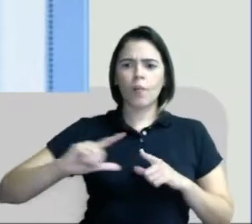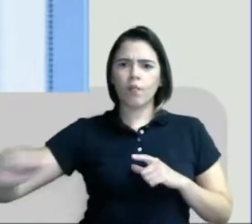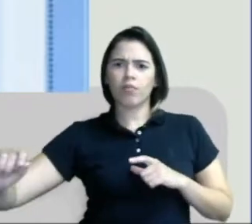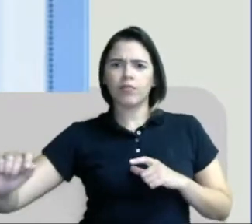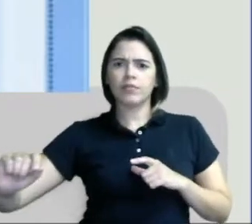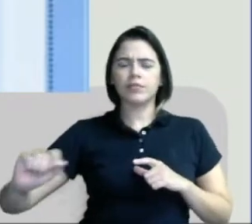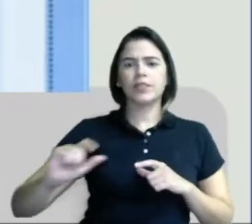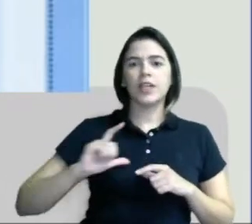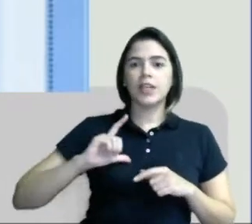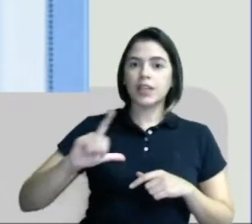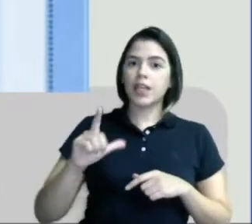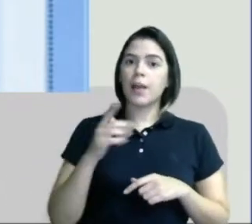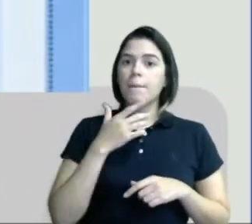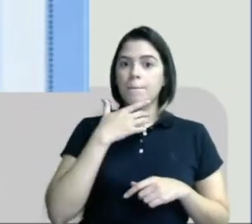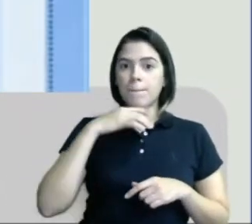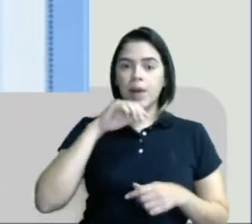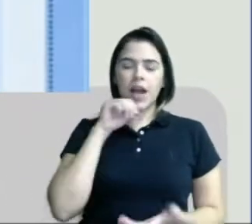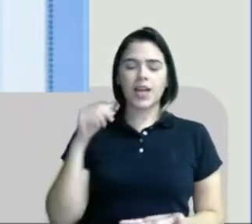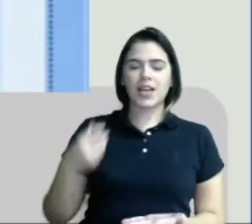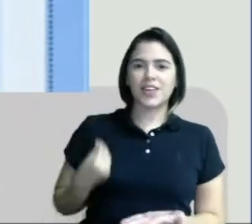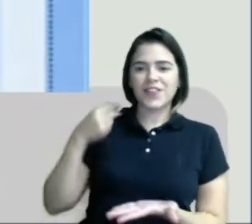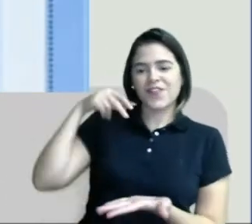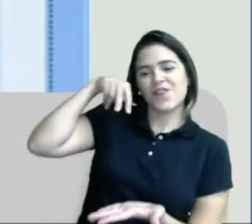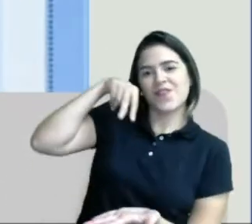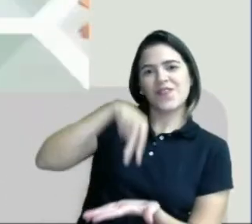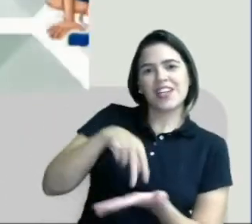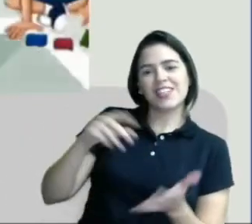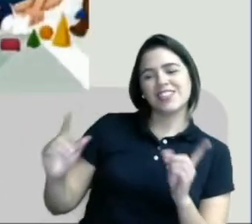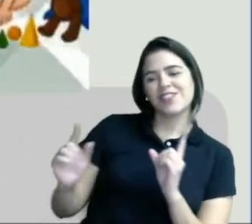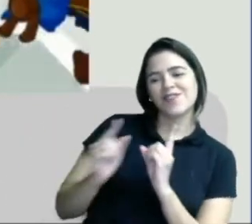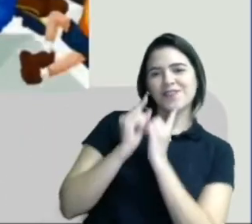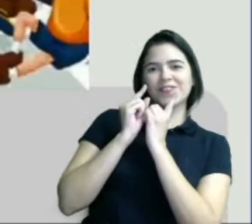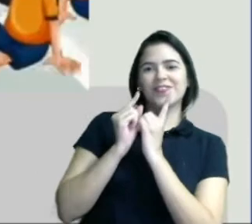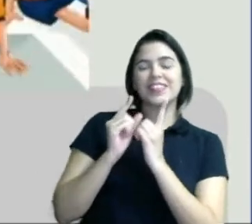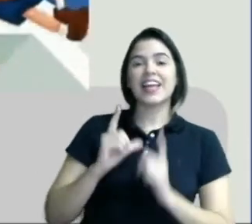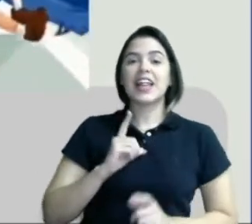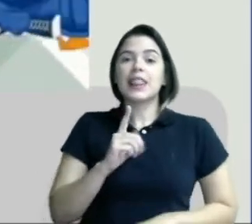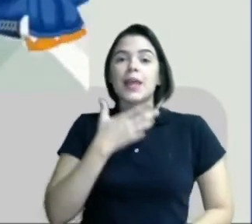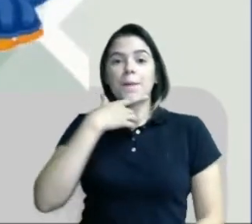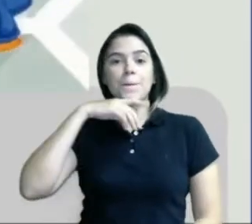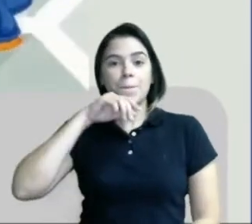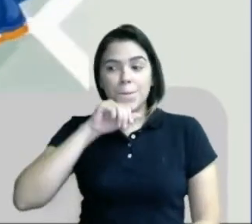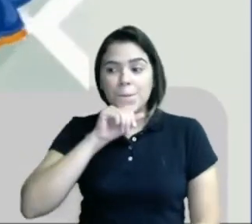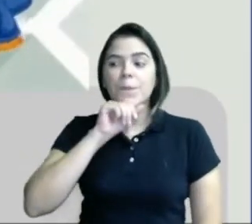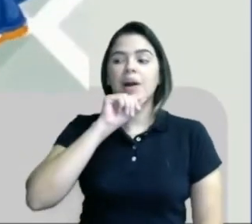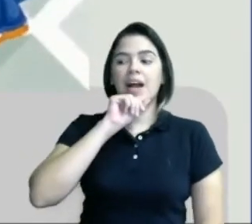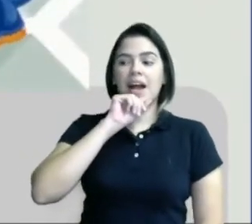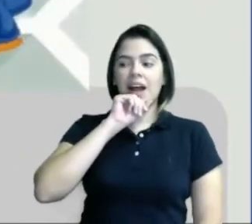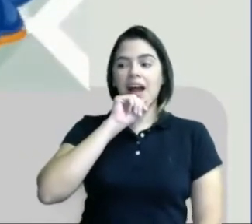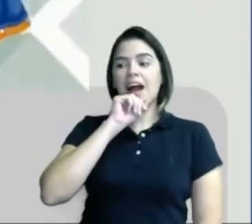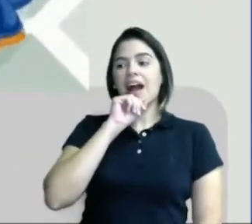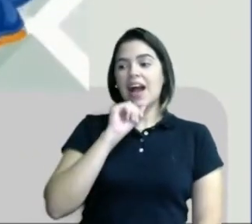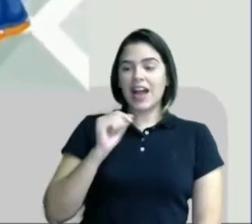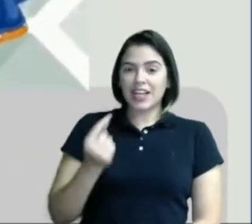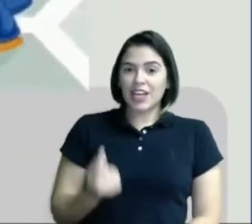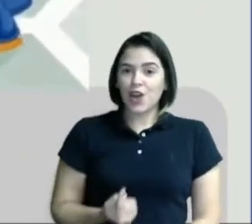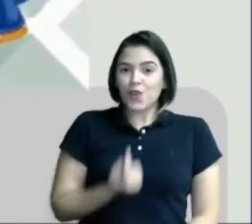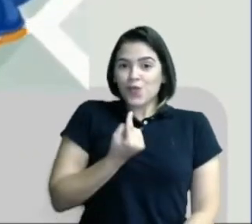Tem pai que é presente. Tem pai que é exclusivo.